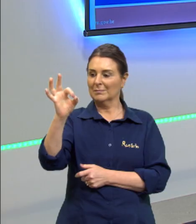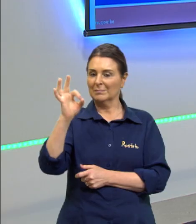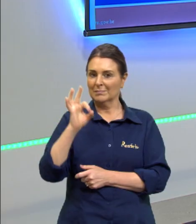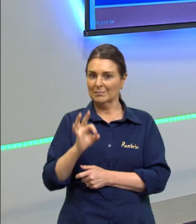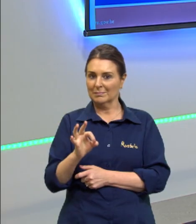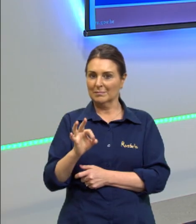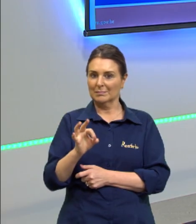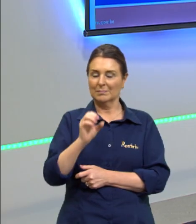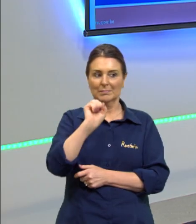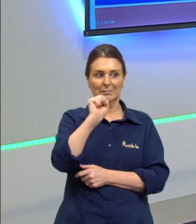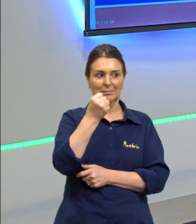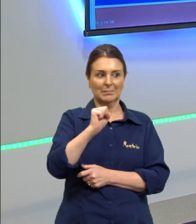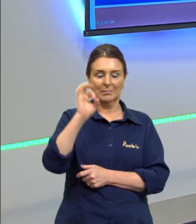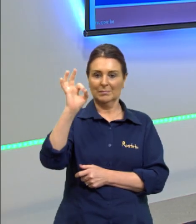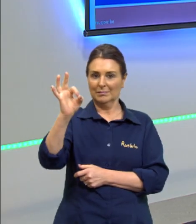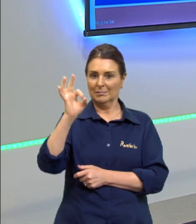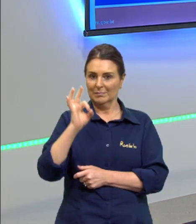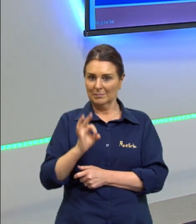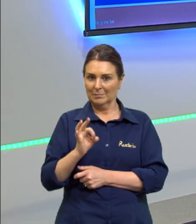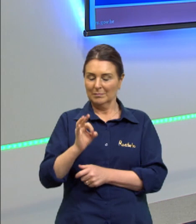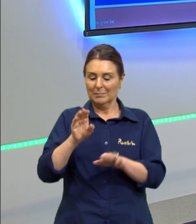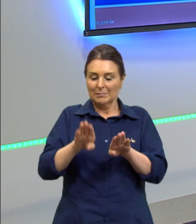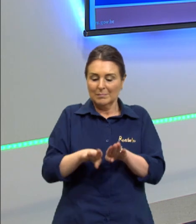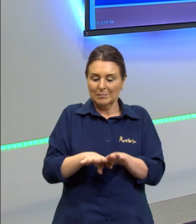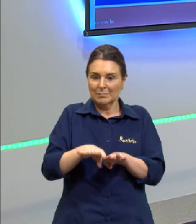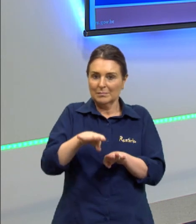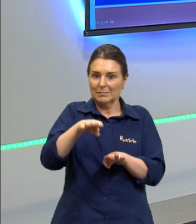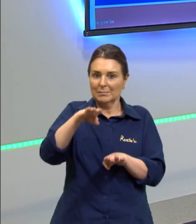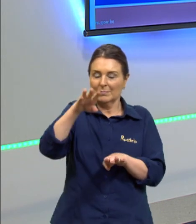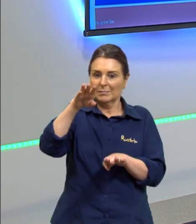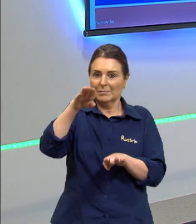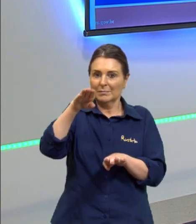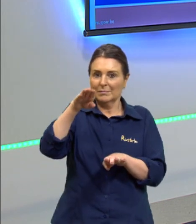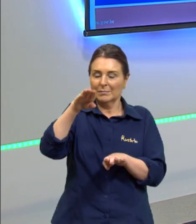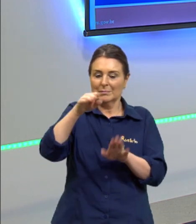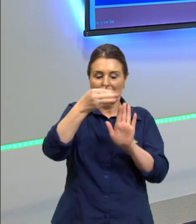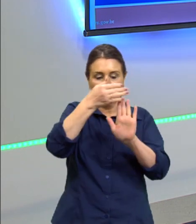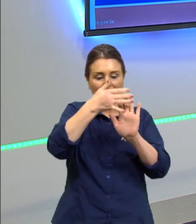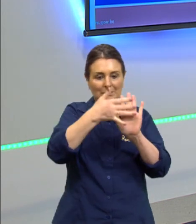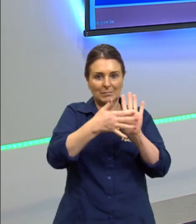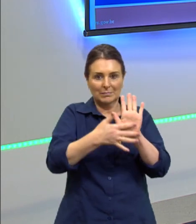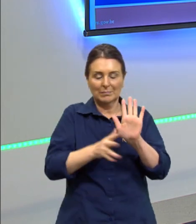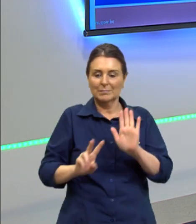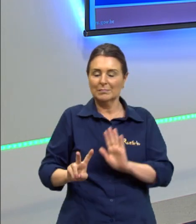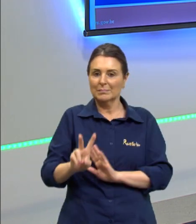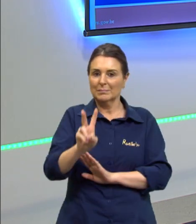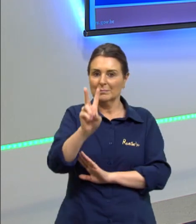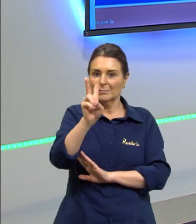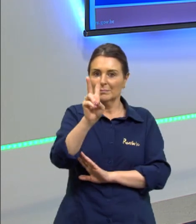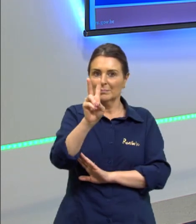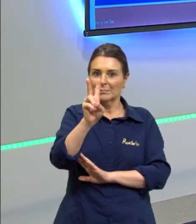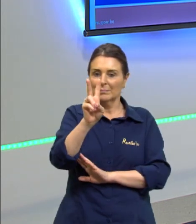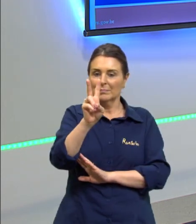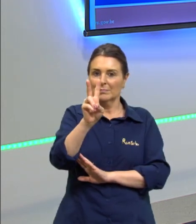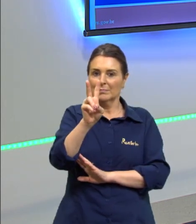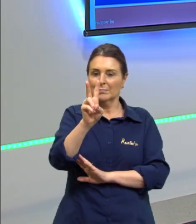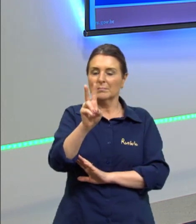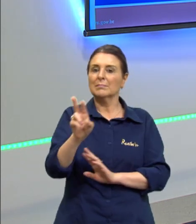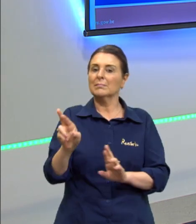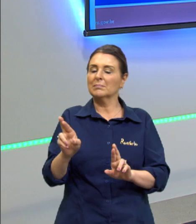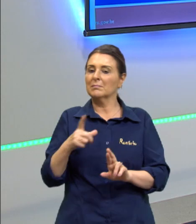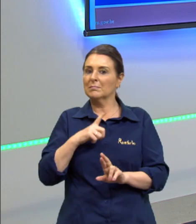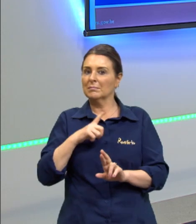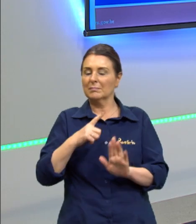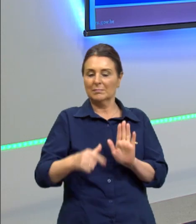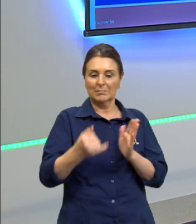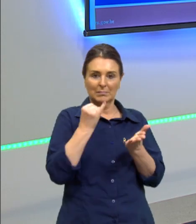Então 8% é a minha mediana desse rol de valores que se refere à